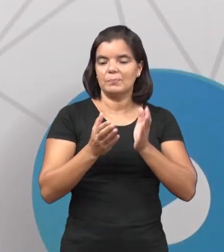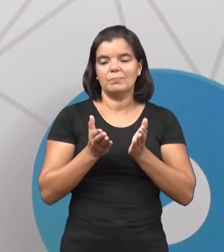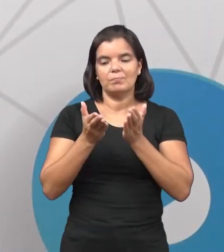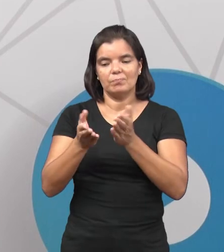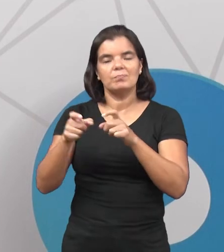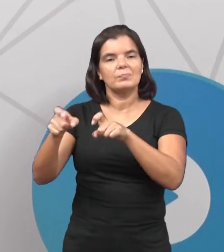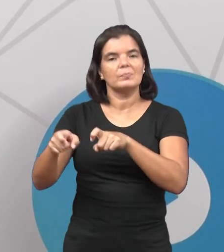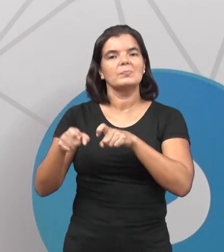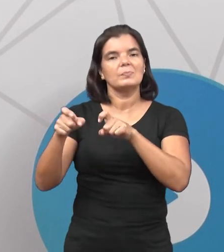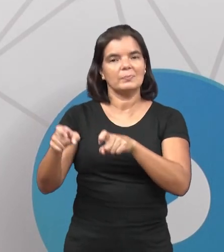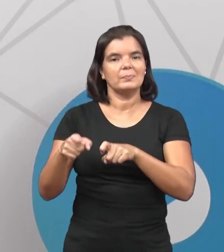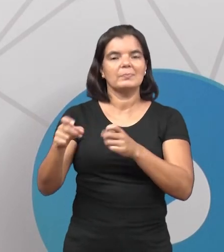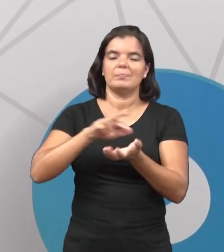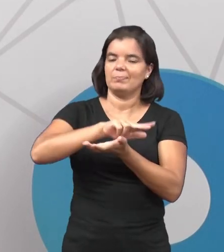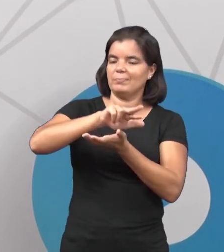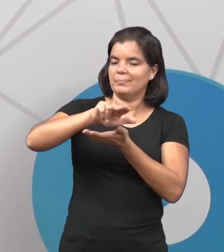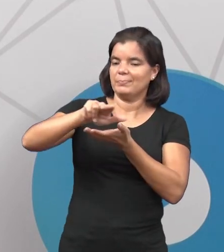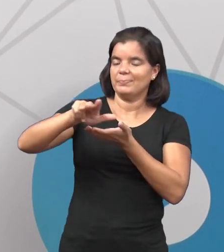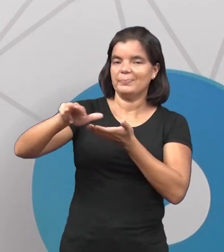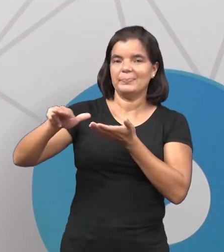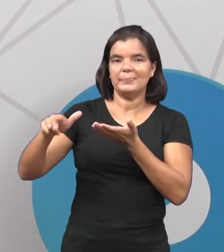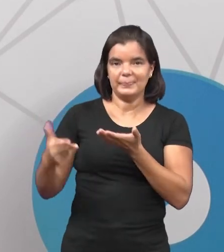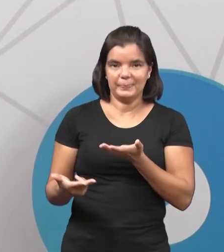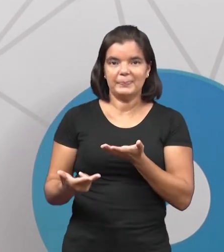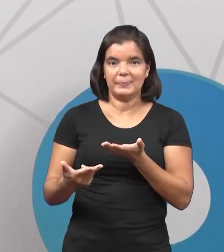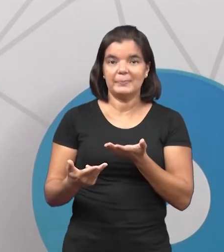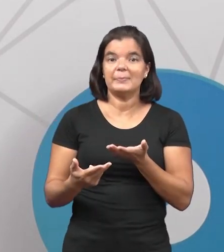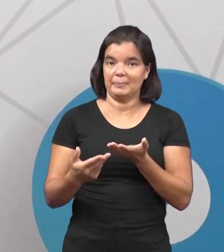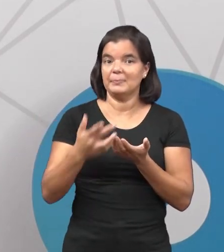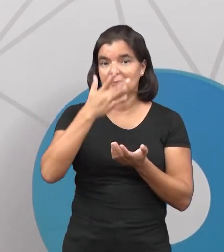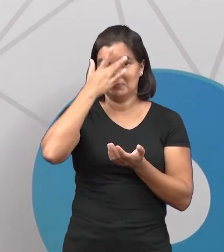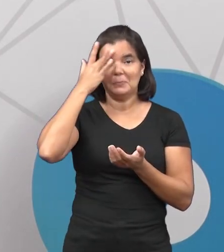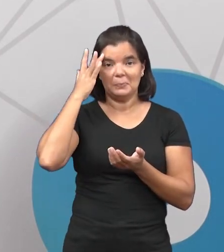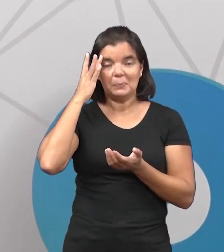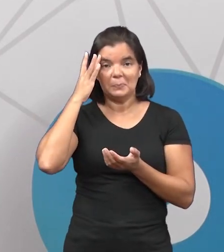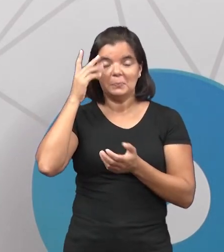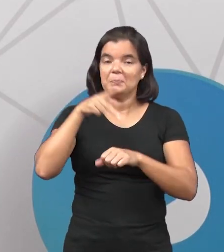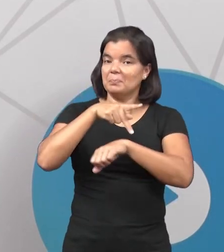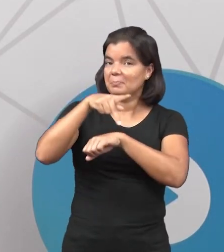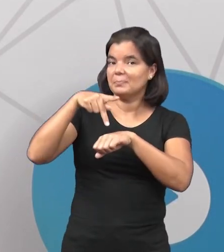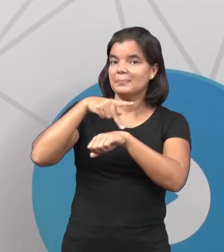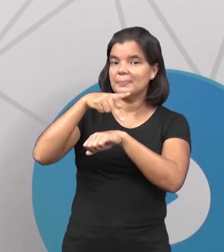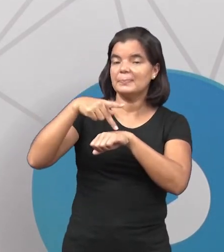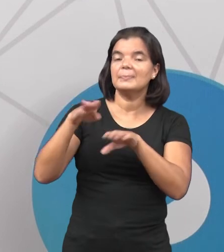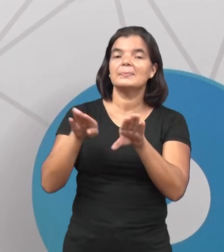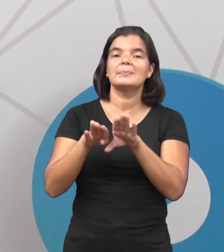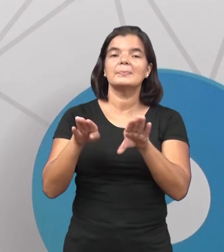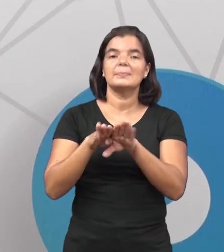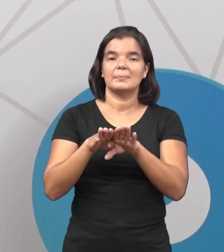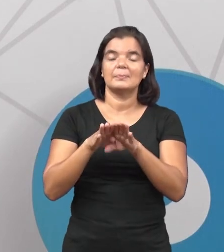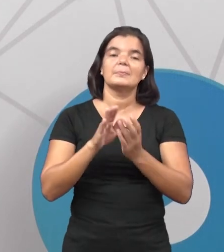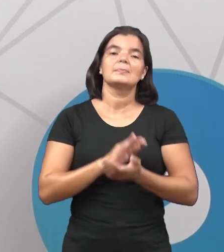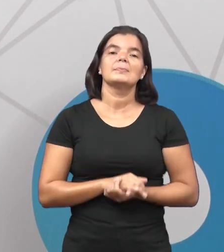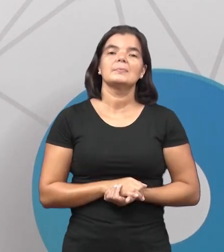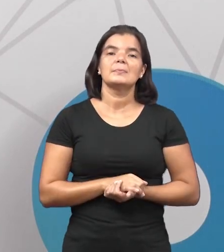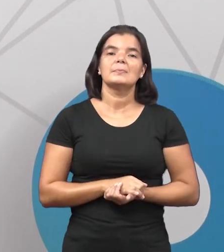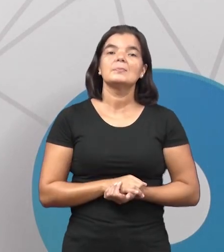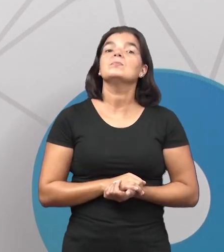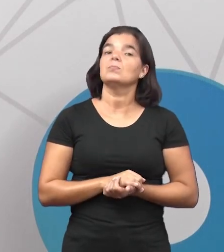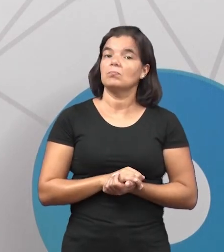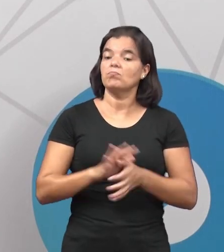colonização, né? De várias potências aí, potências europeias. Para mais